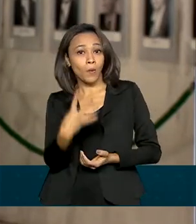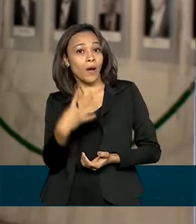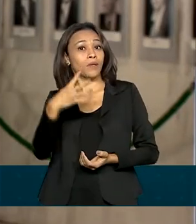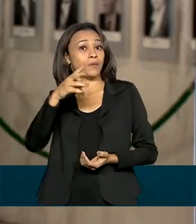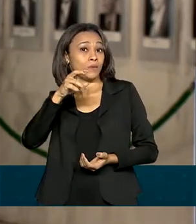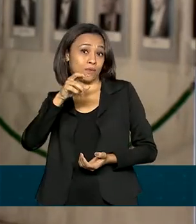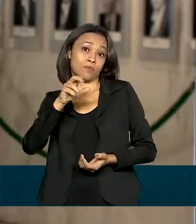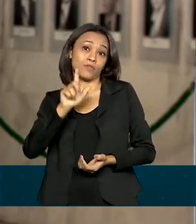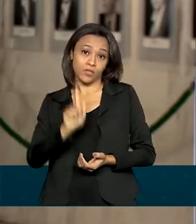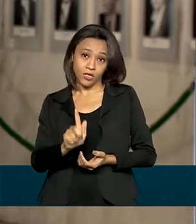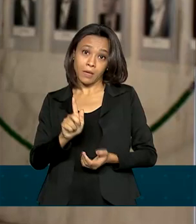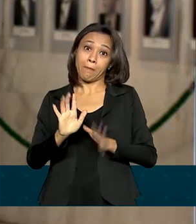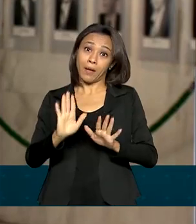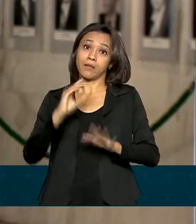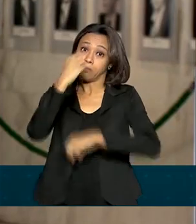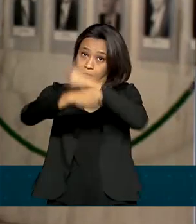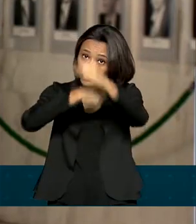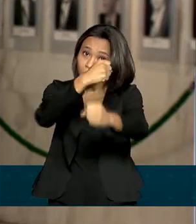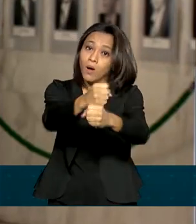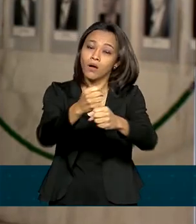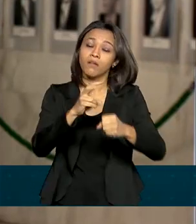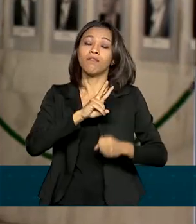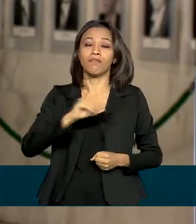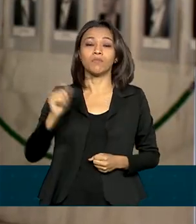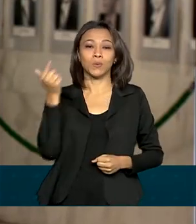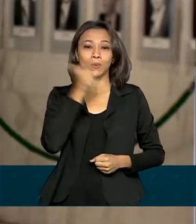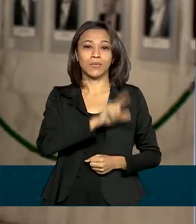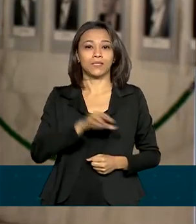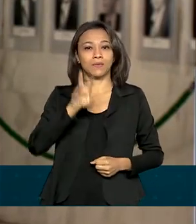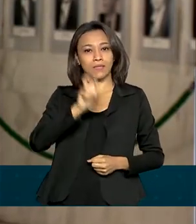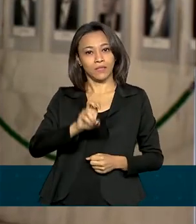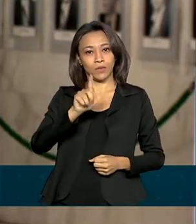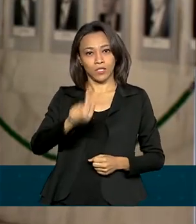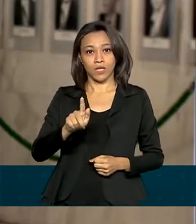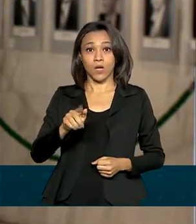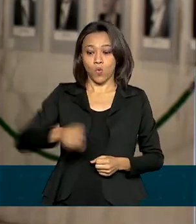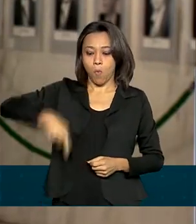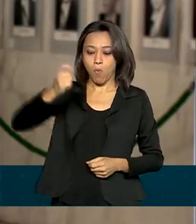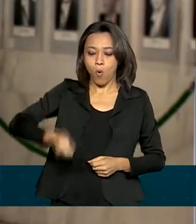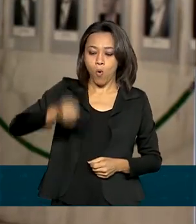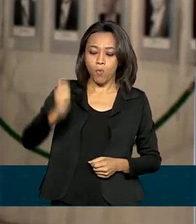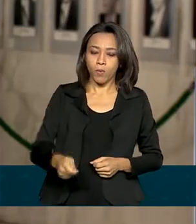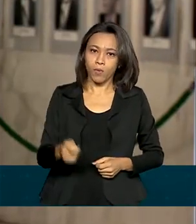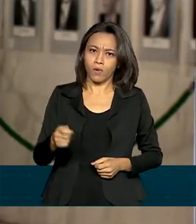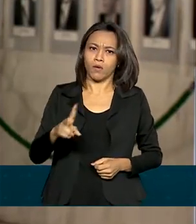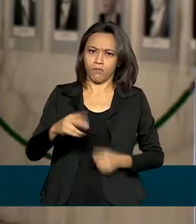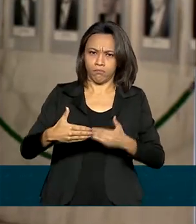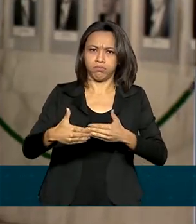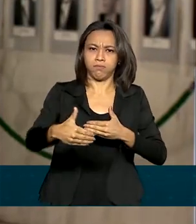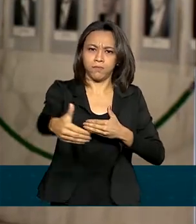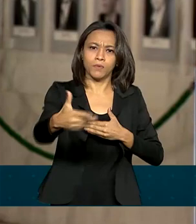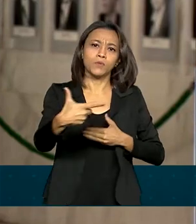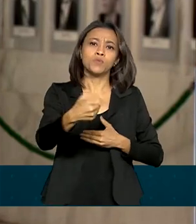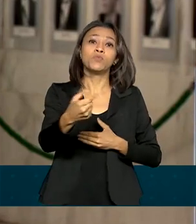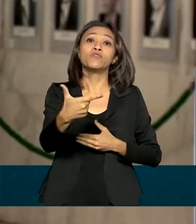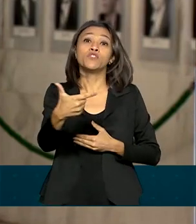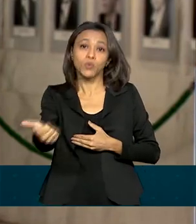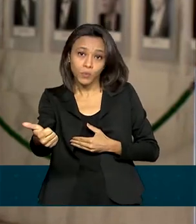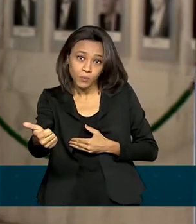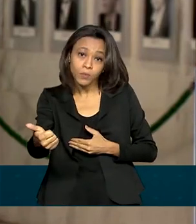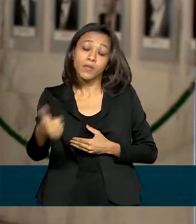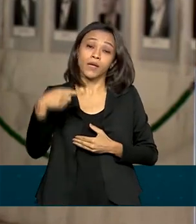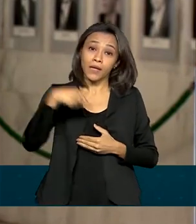a gente já deve ter acesso à frequência mais moderna. O leilão da 5G está previsto para 2021 e essa